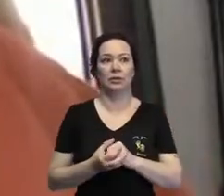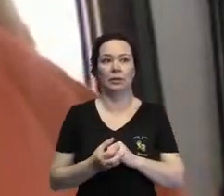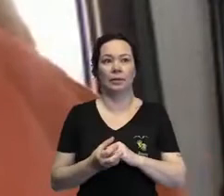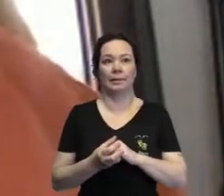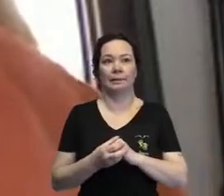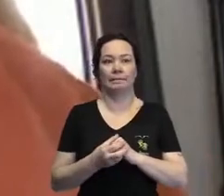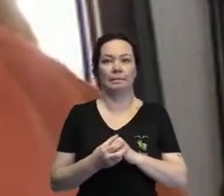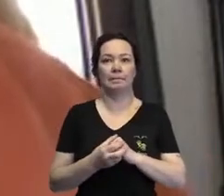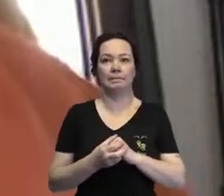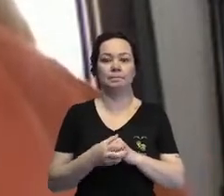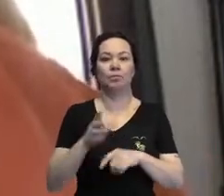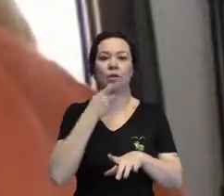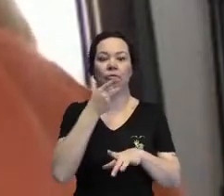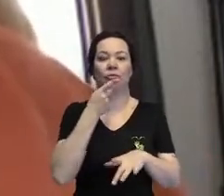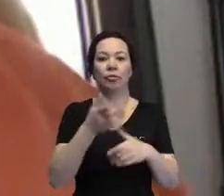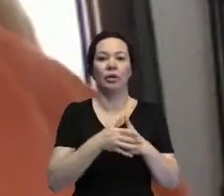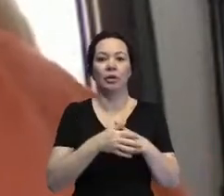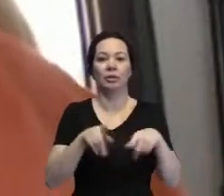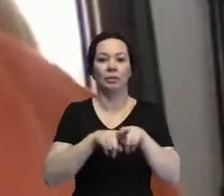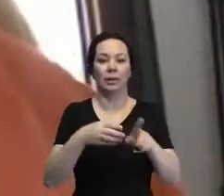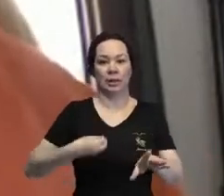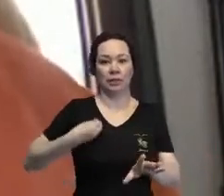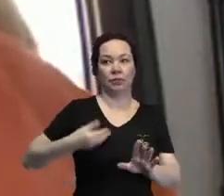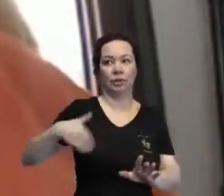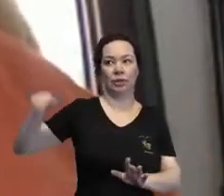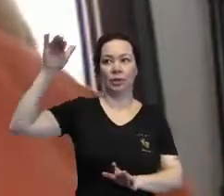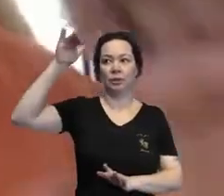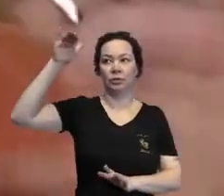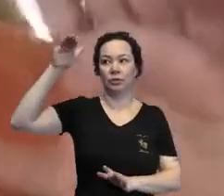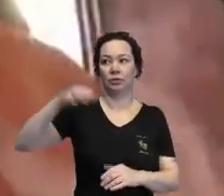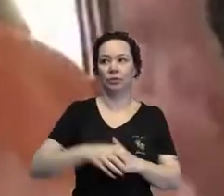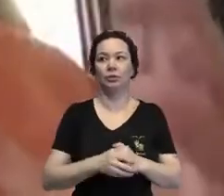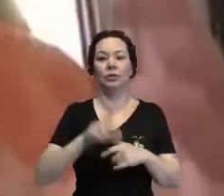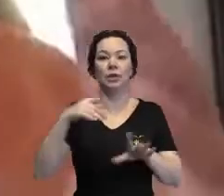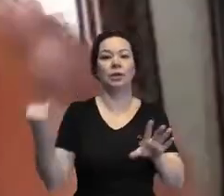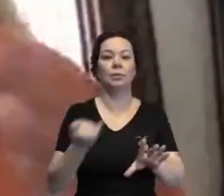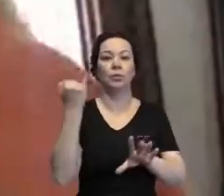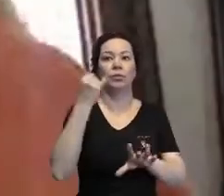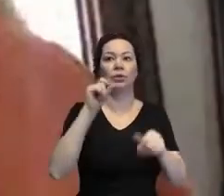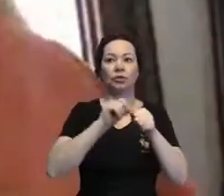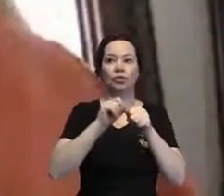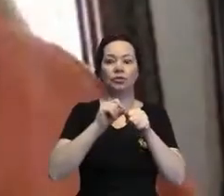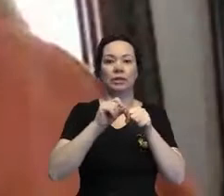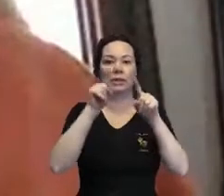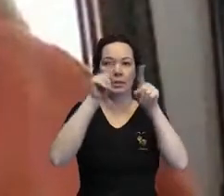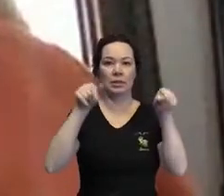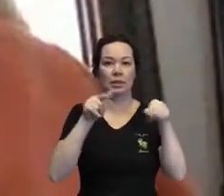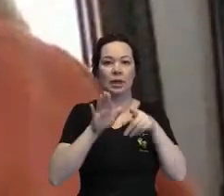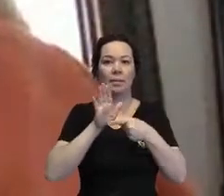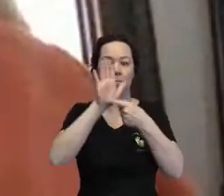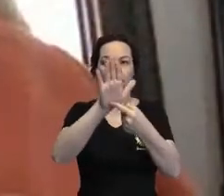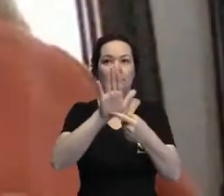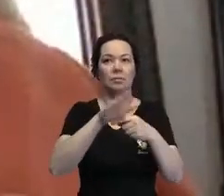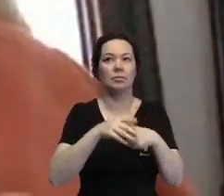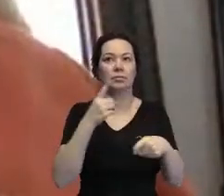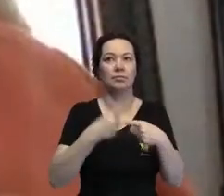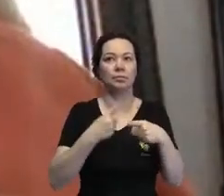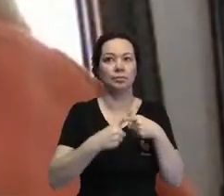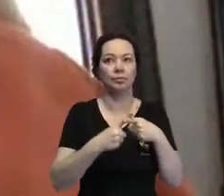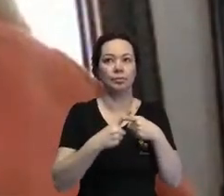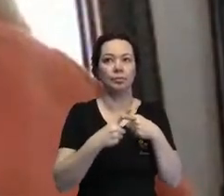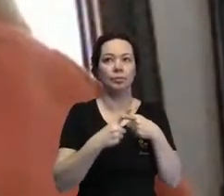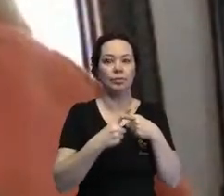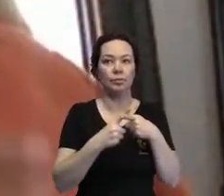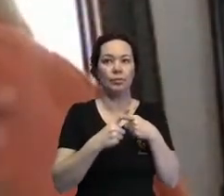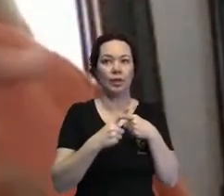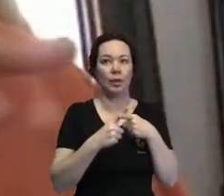a gente vai falar sobre a vida adulta, então é importante a gente fazer esse recorte, porque a questão